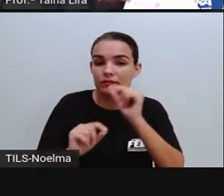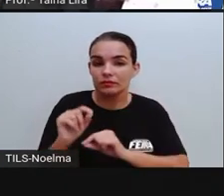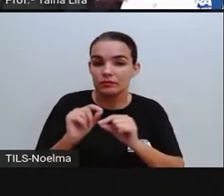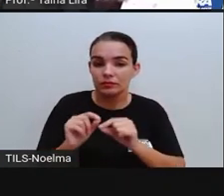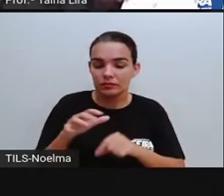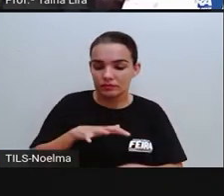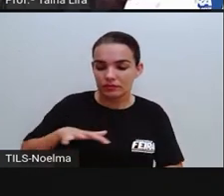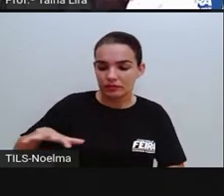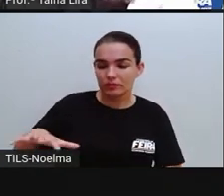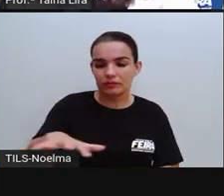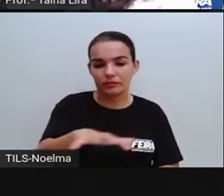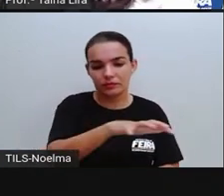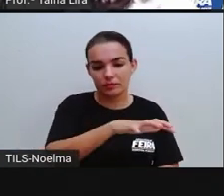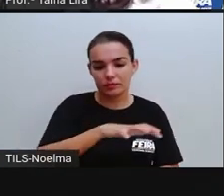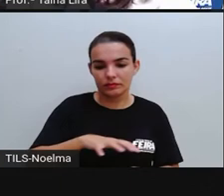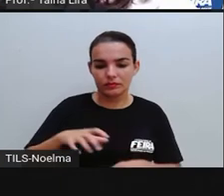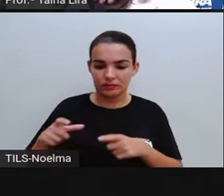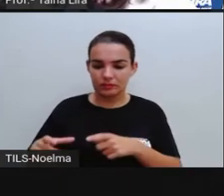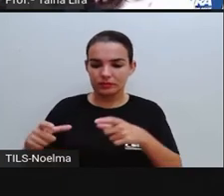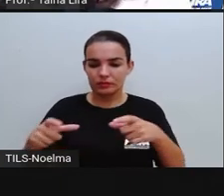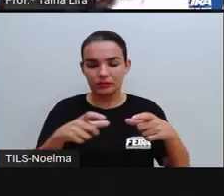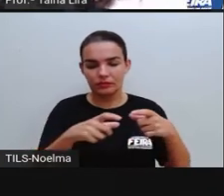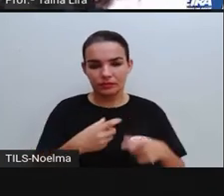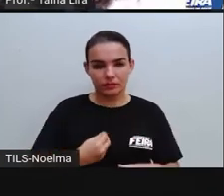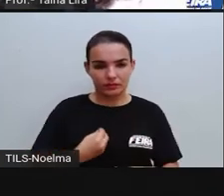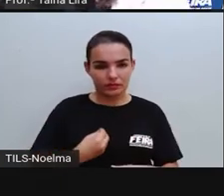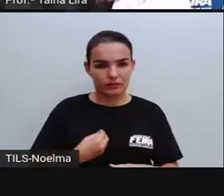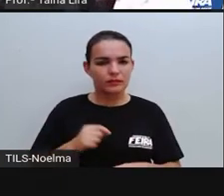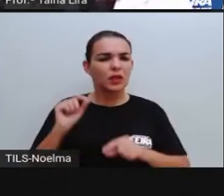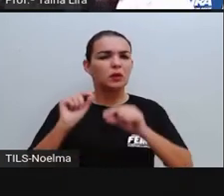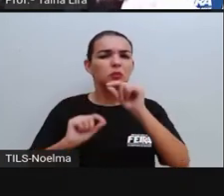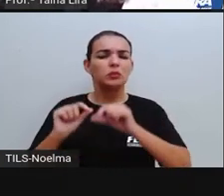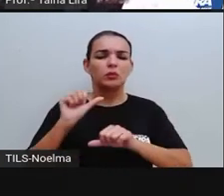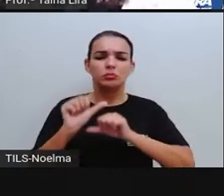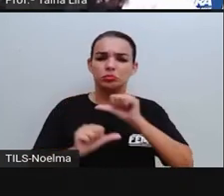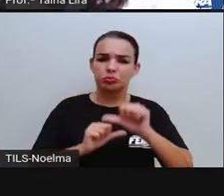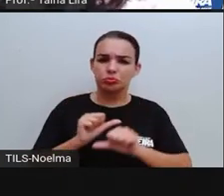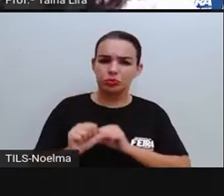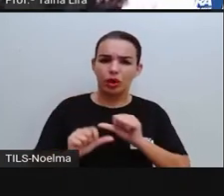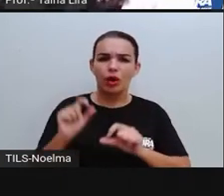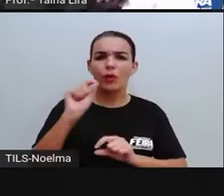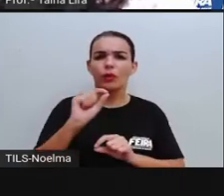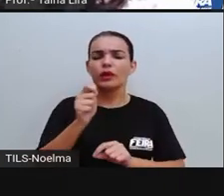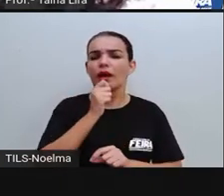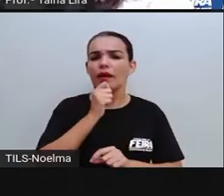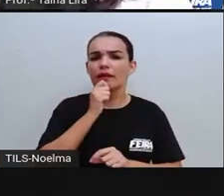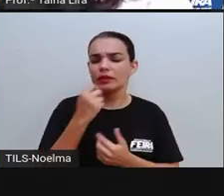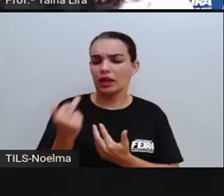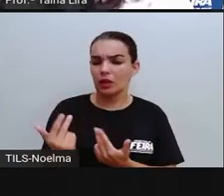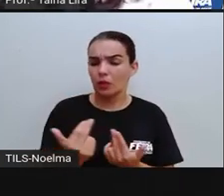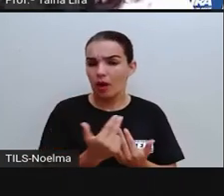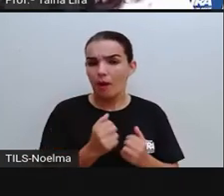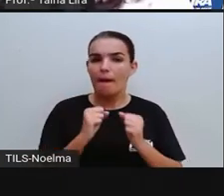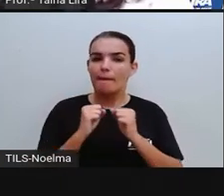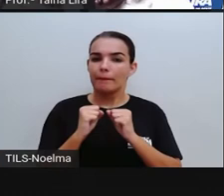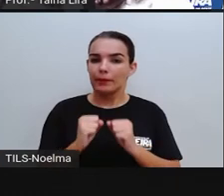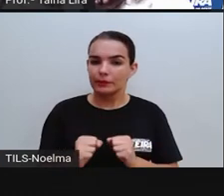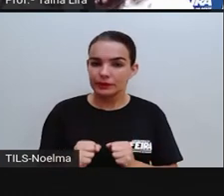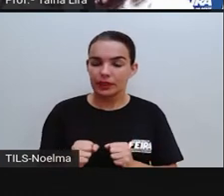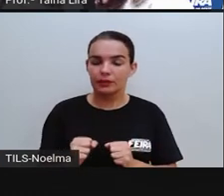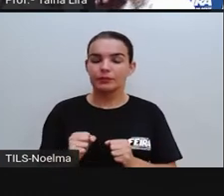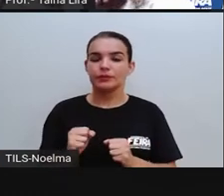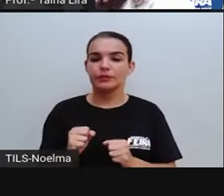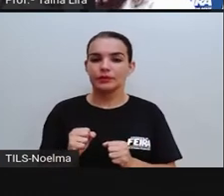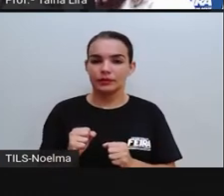acontecia antes, como é que esses espaços estão agora, o que é que mudou, o é que ainda está igual, nós podemos consultar através de várias